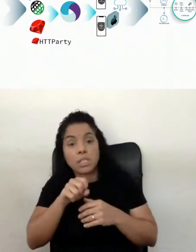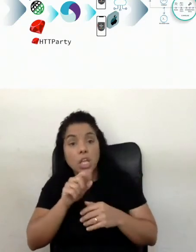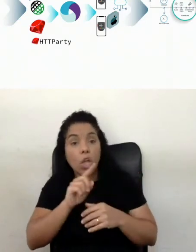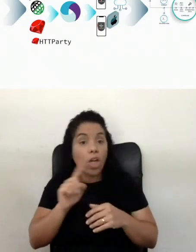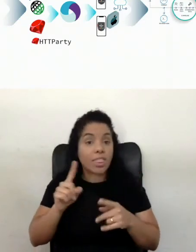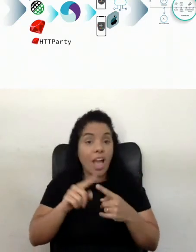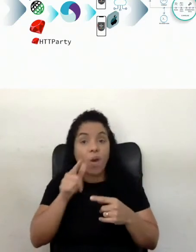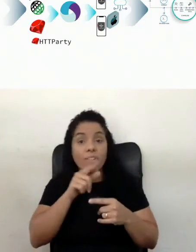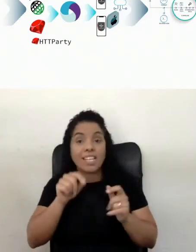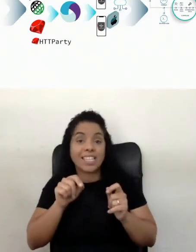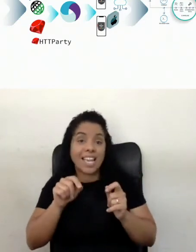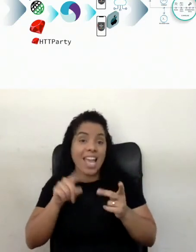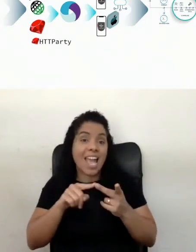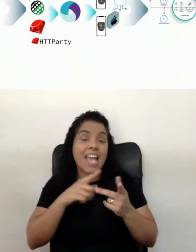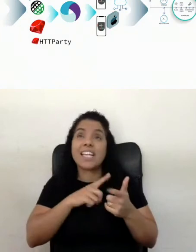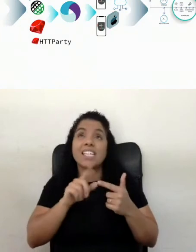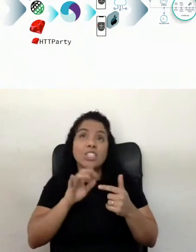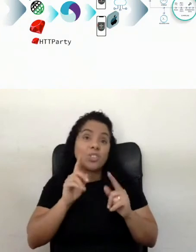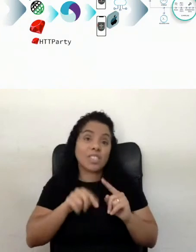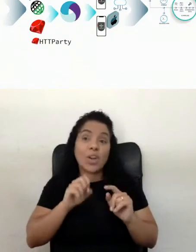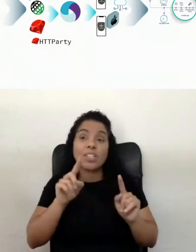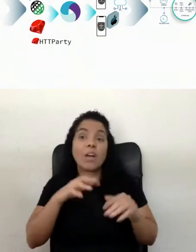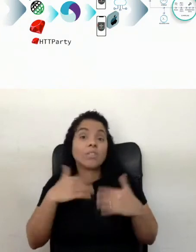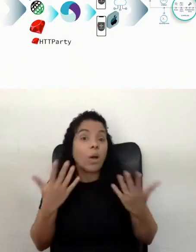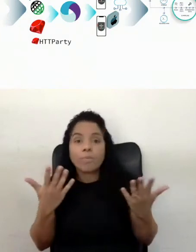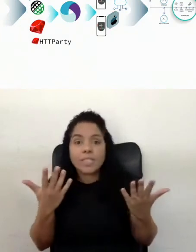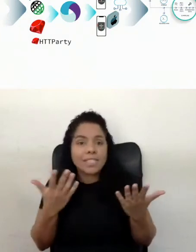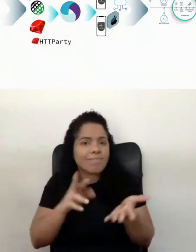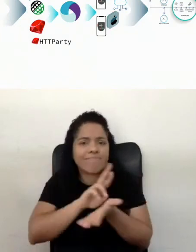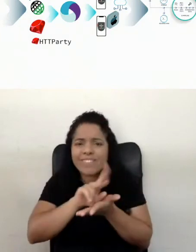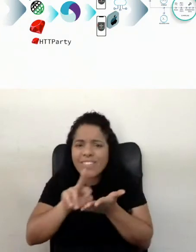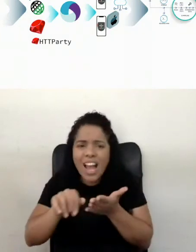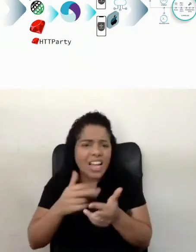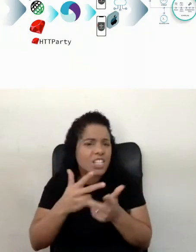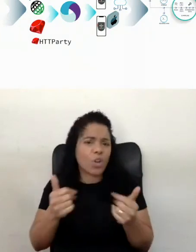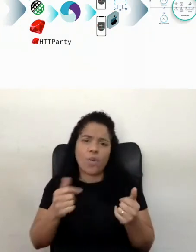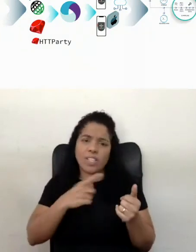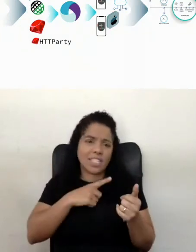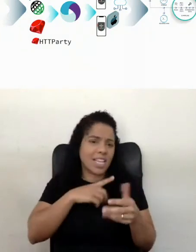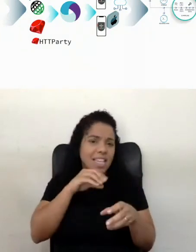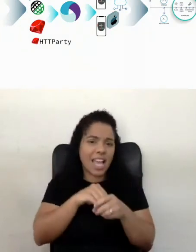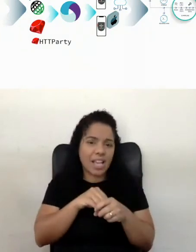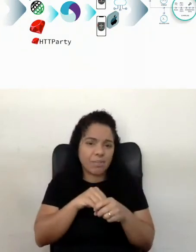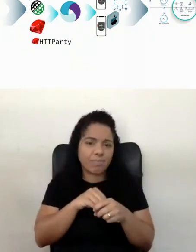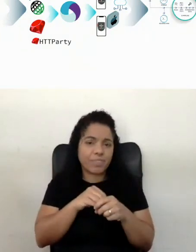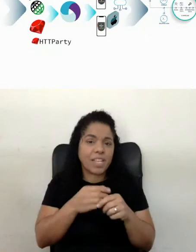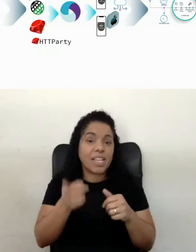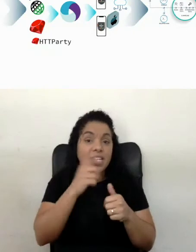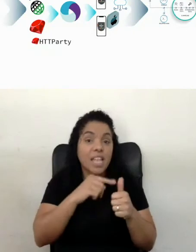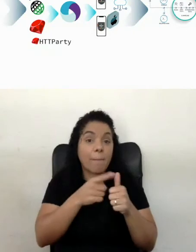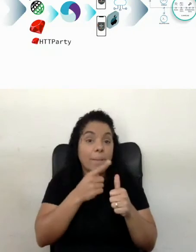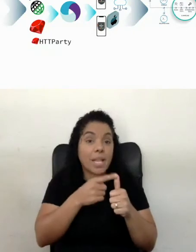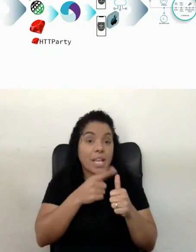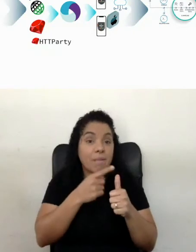se aquele defeito é crítico, sim ou não, então, galera, tem um universo de coisas dentro lá, naquela primeira big picture,